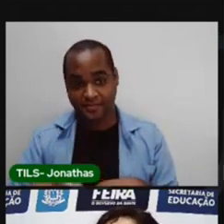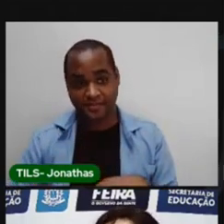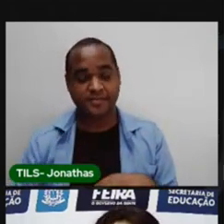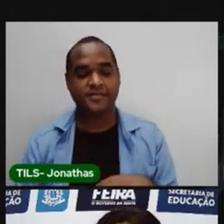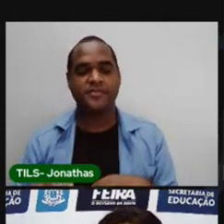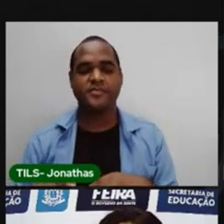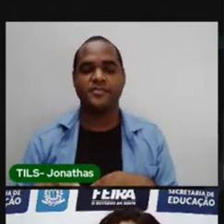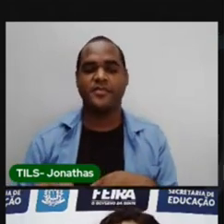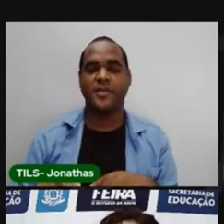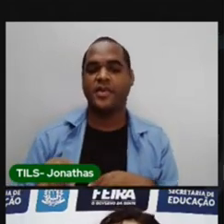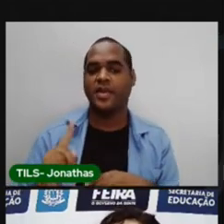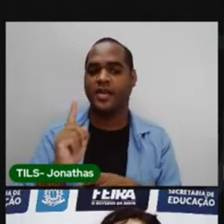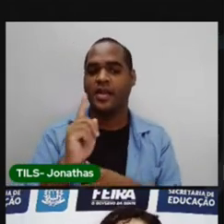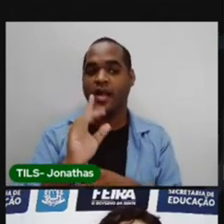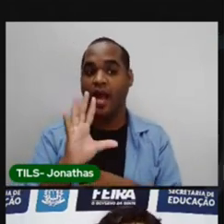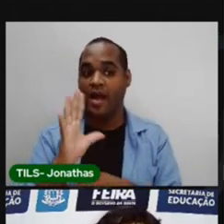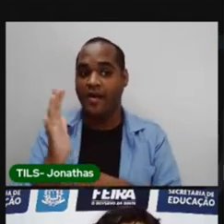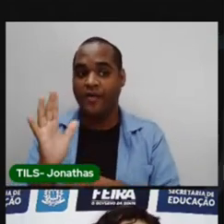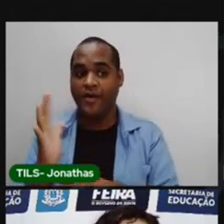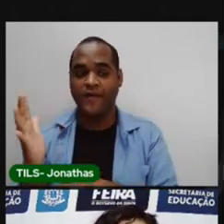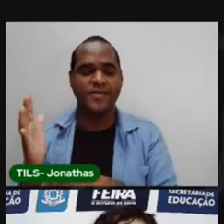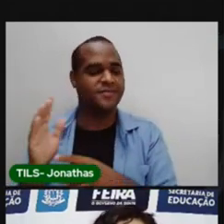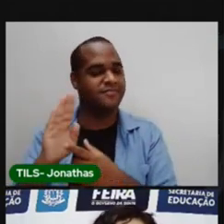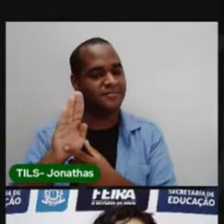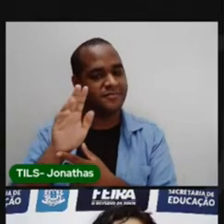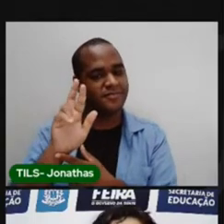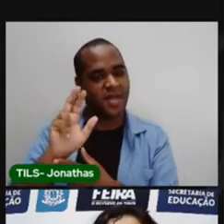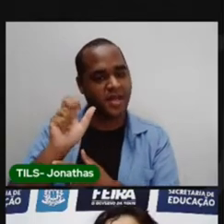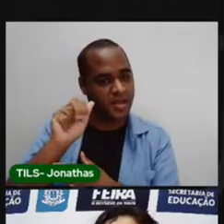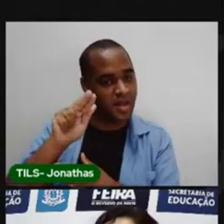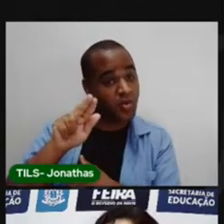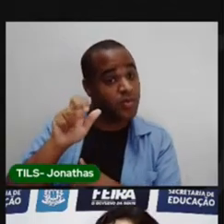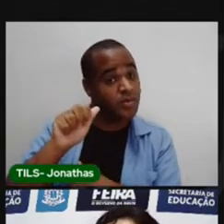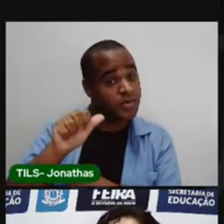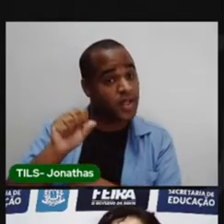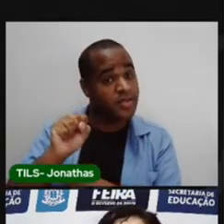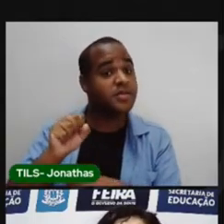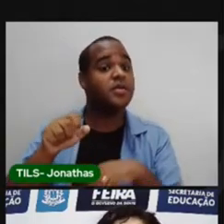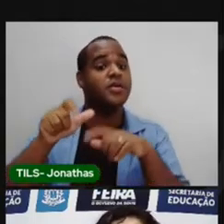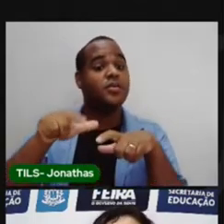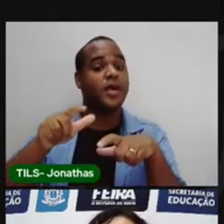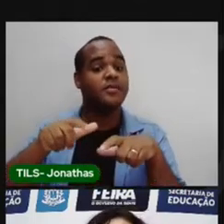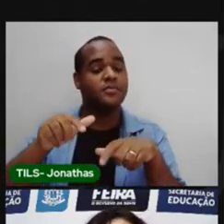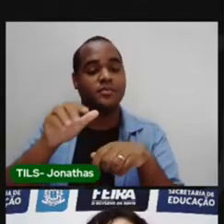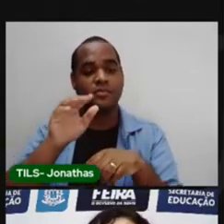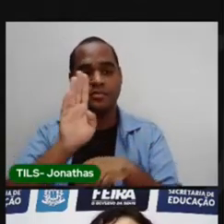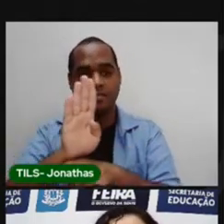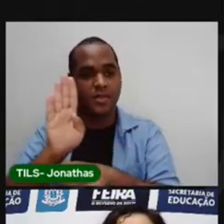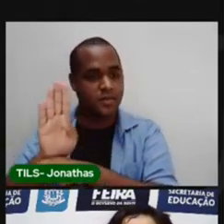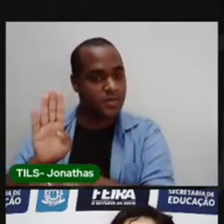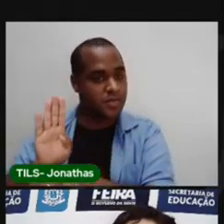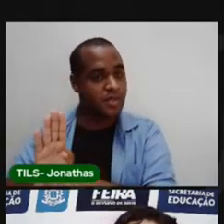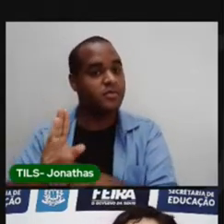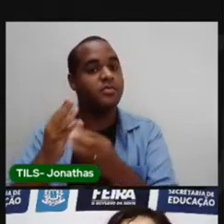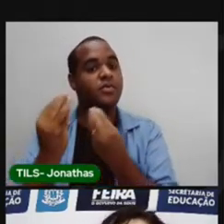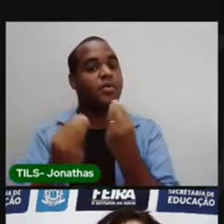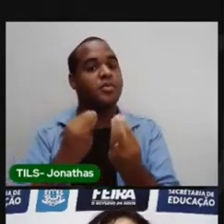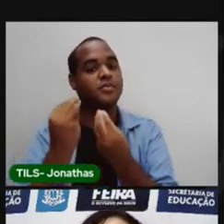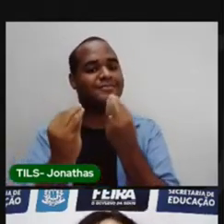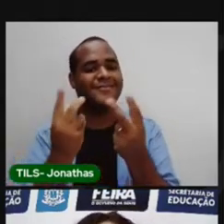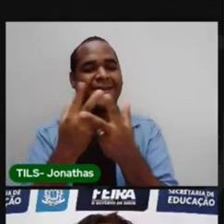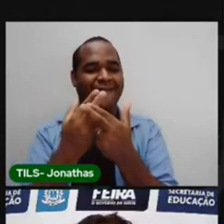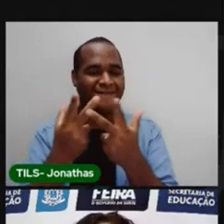árvores de Barauna. E quando fizeram bairro, resolveram colocar em homenagem aquela